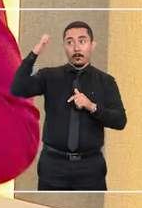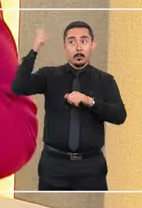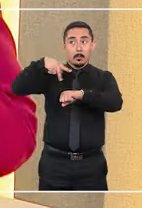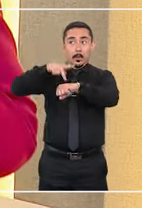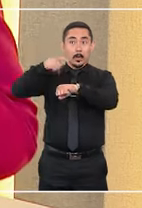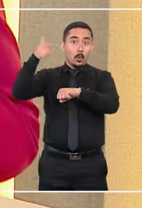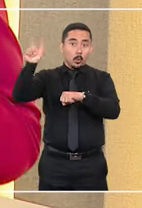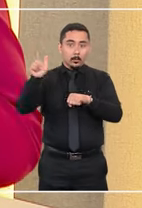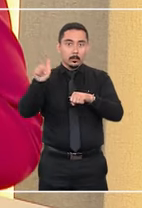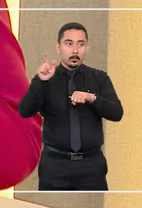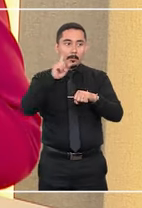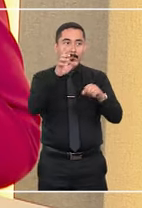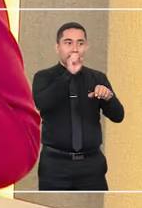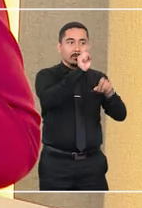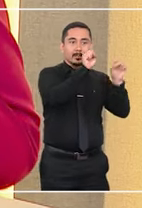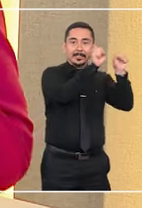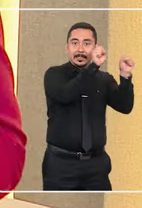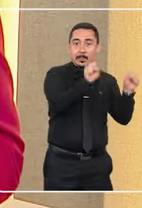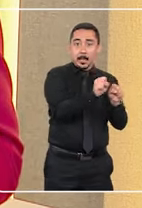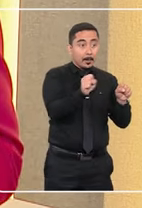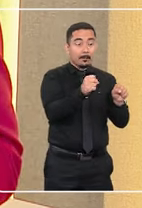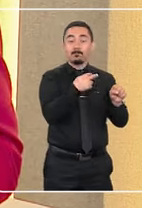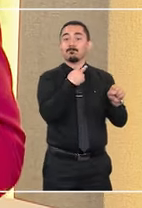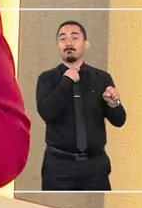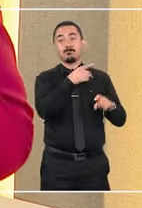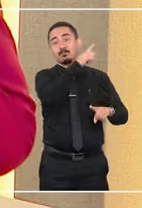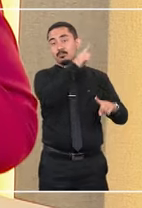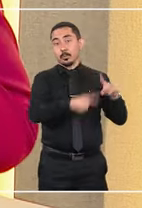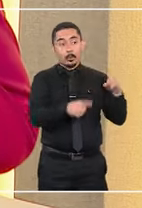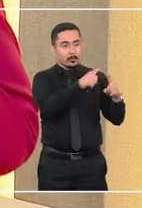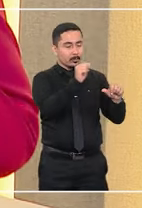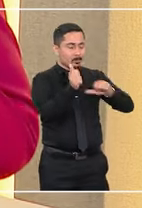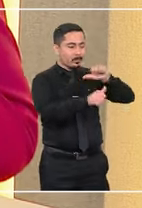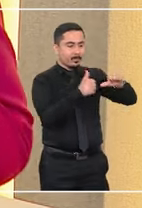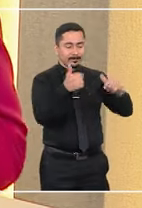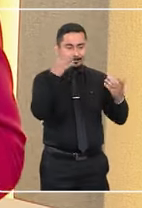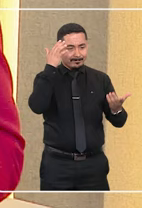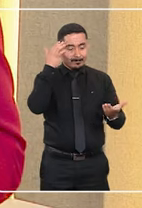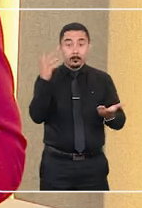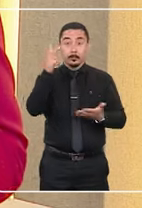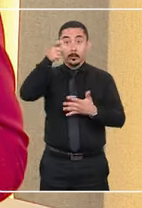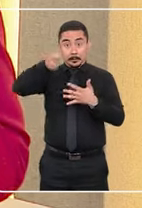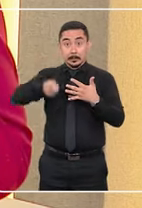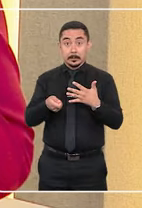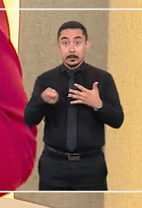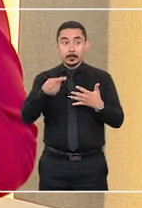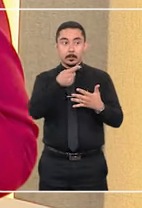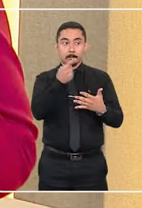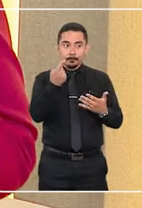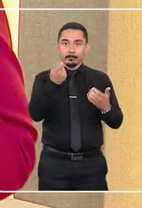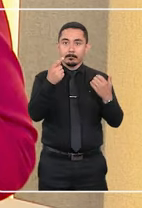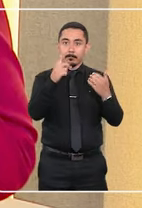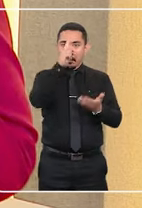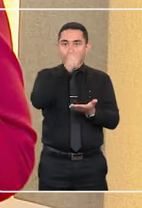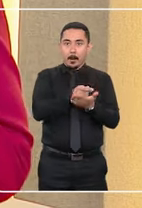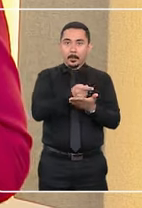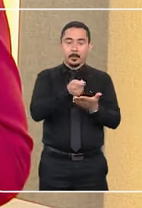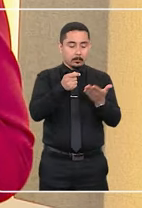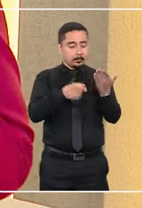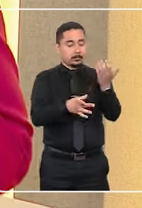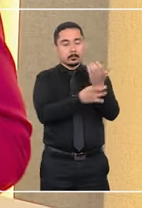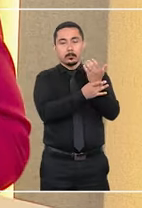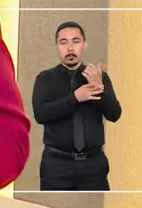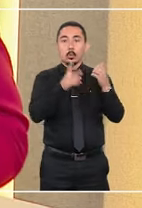sistema não permitiu a alteração da modalidade simplificada para completa. A sentença que concedeu o mandado de segurança